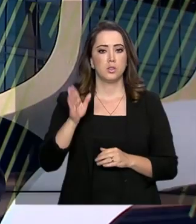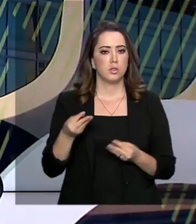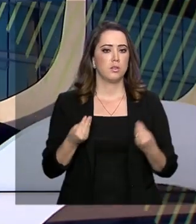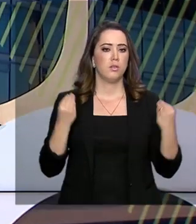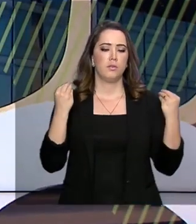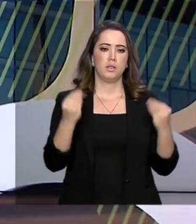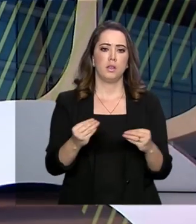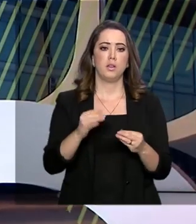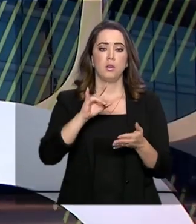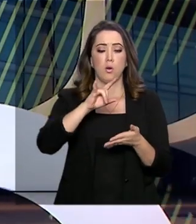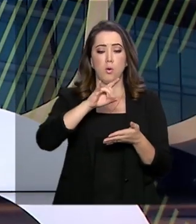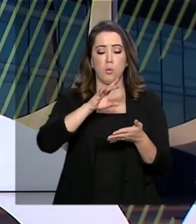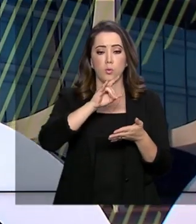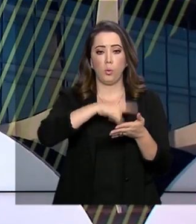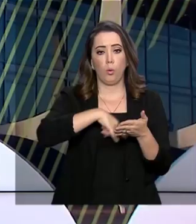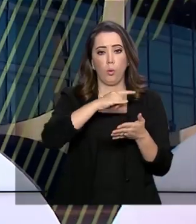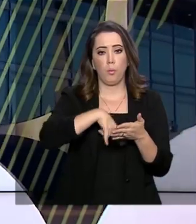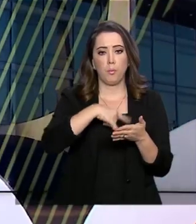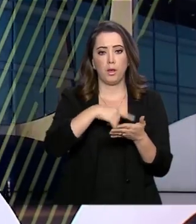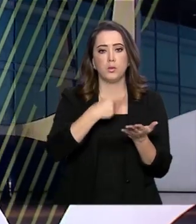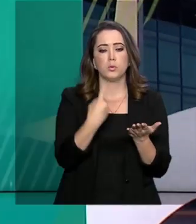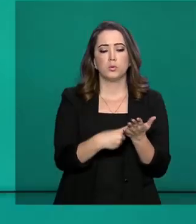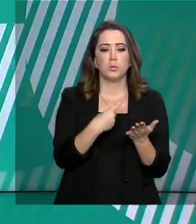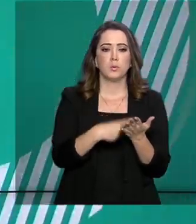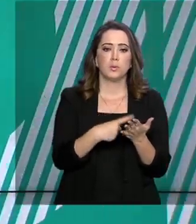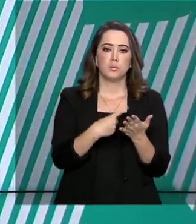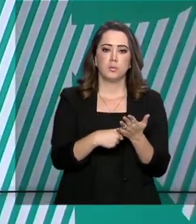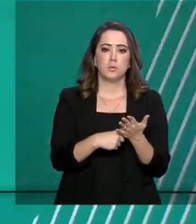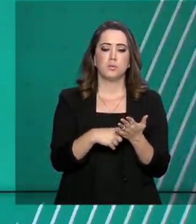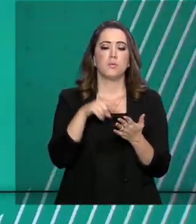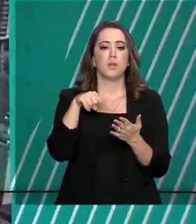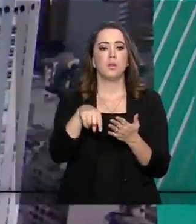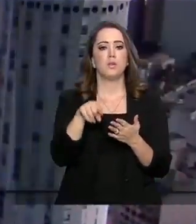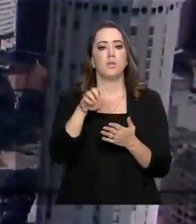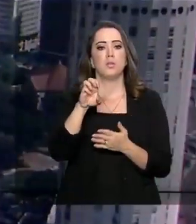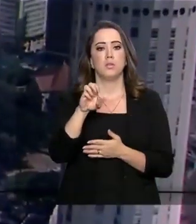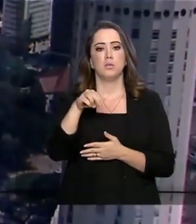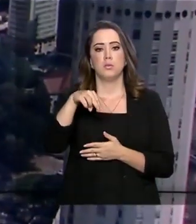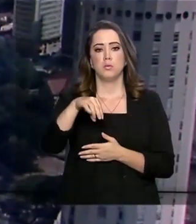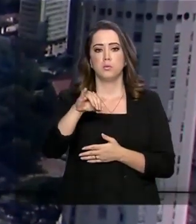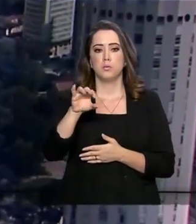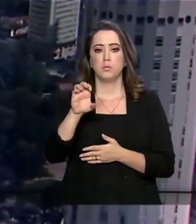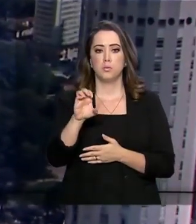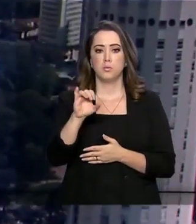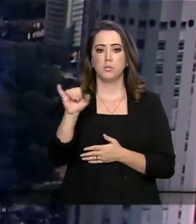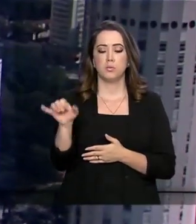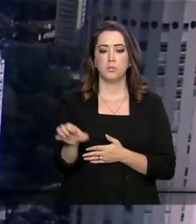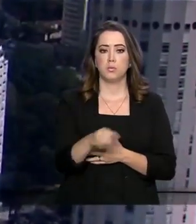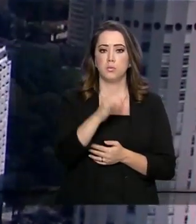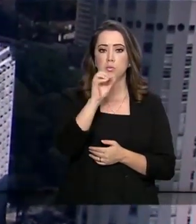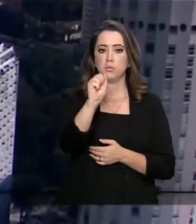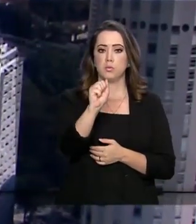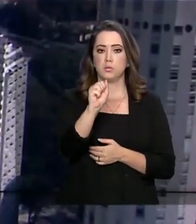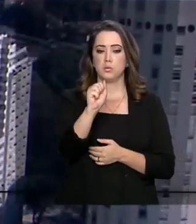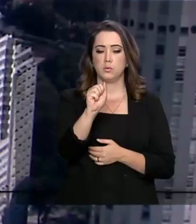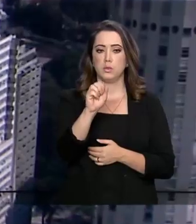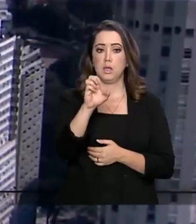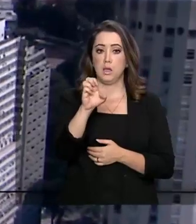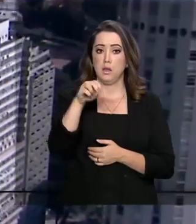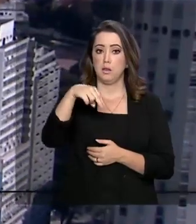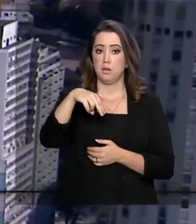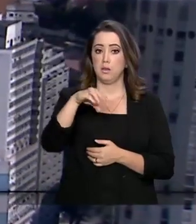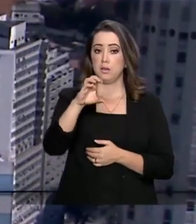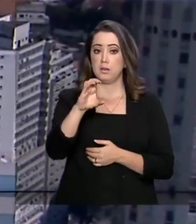está disponível o cartão de confirmação do Exame Nacional para Certificação de Competências de Jovens e Adultos, o Enseja.